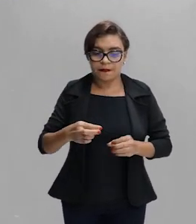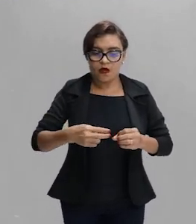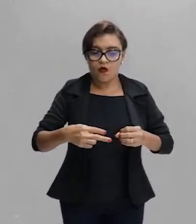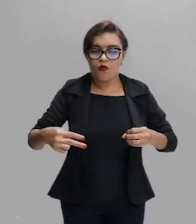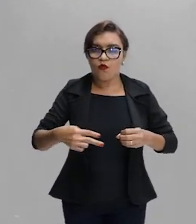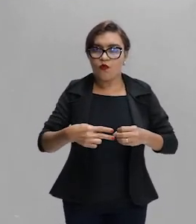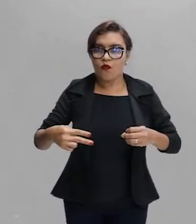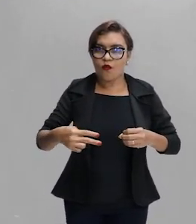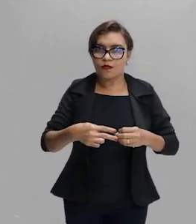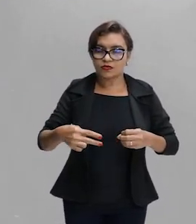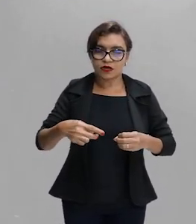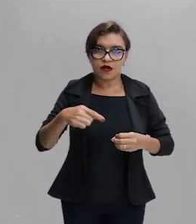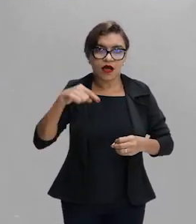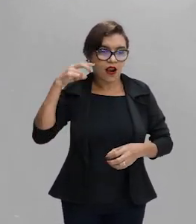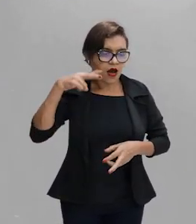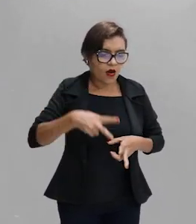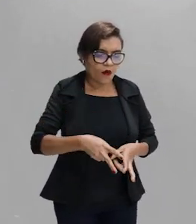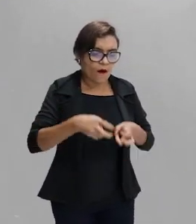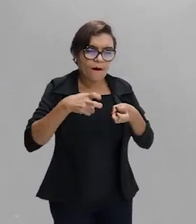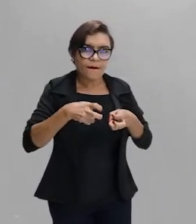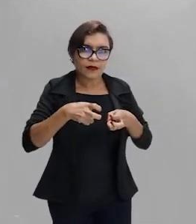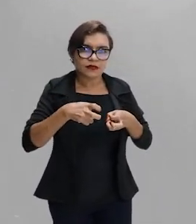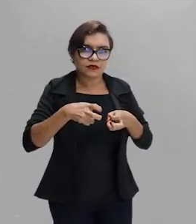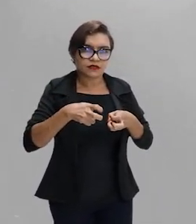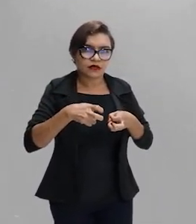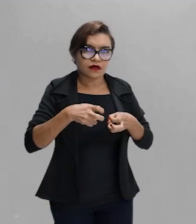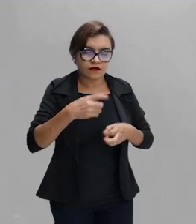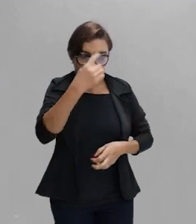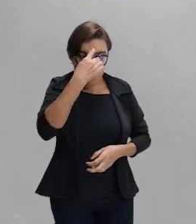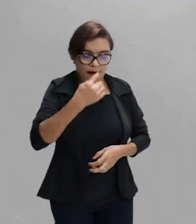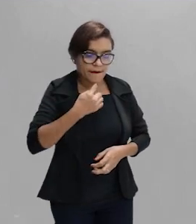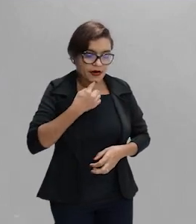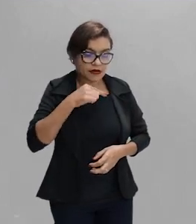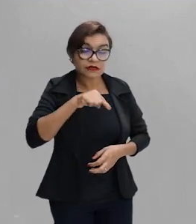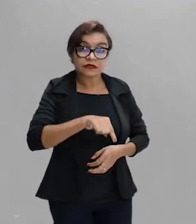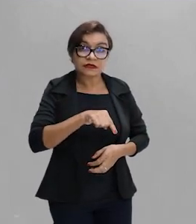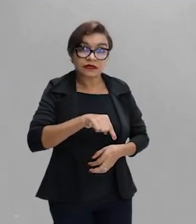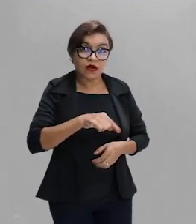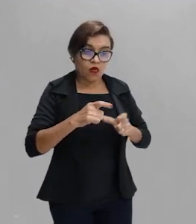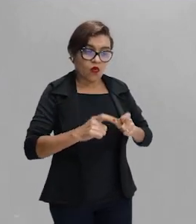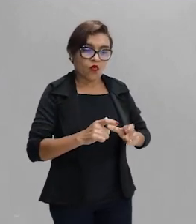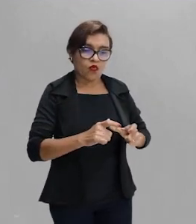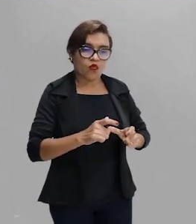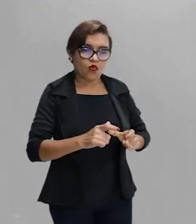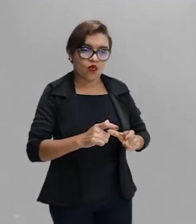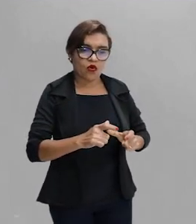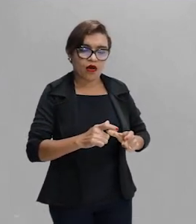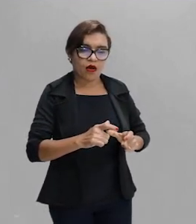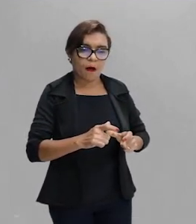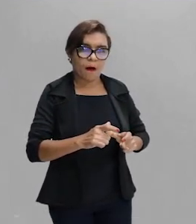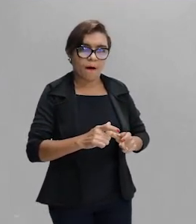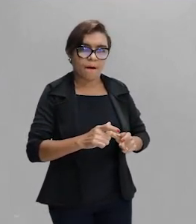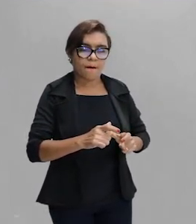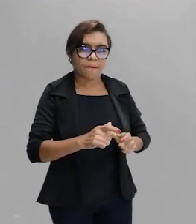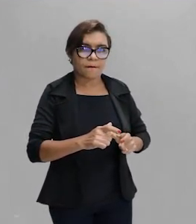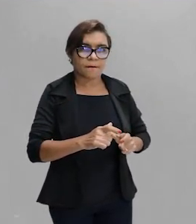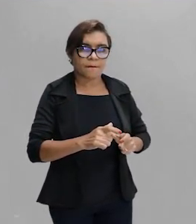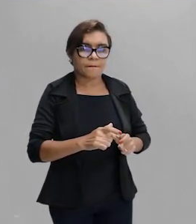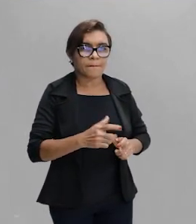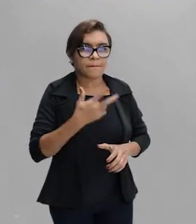aparente. Ele vai ver a imagem desse objeto em um local que não é o local real.